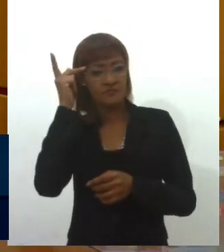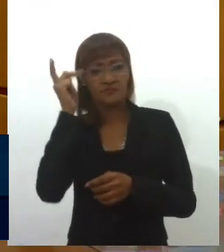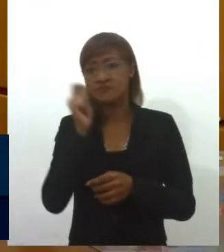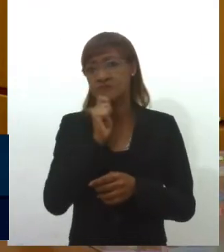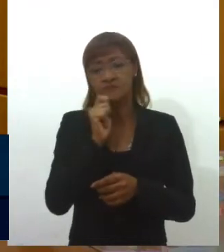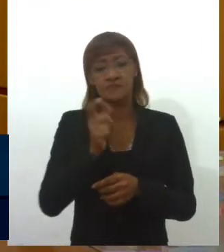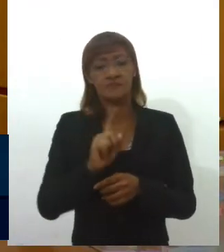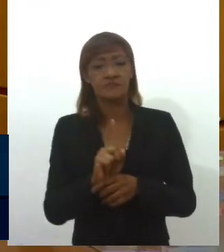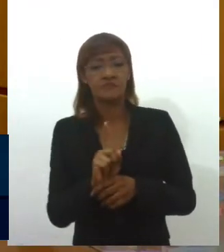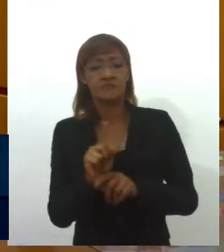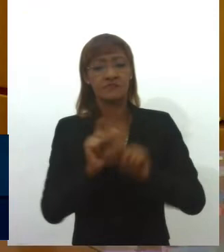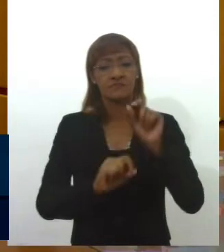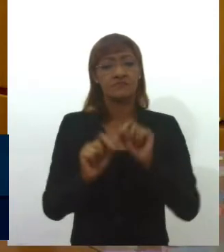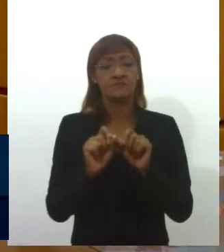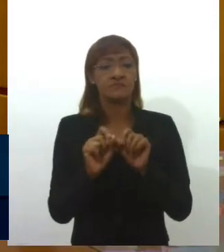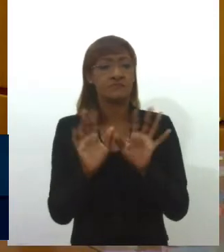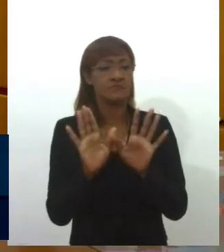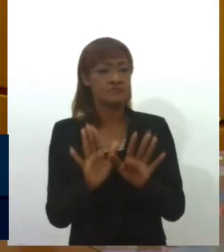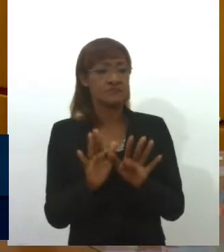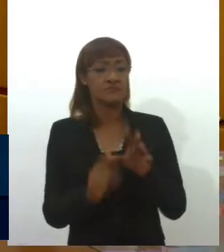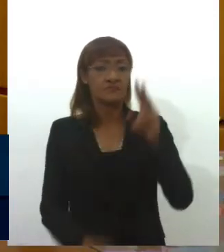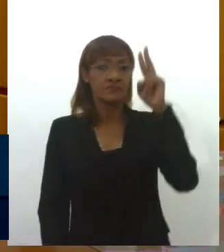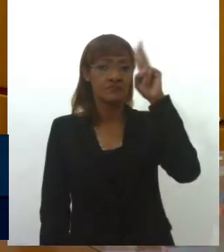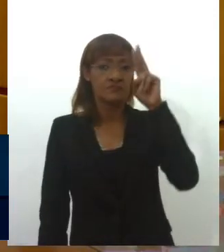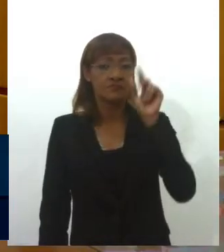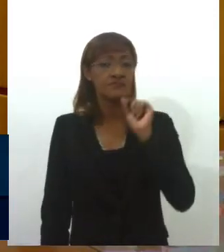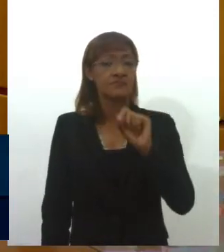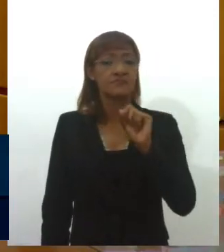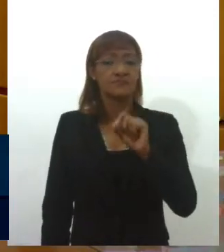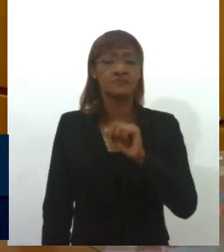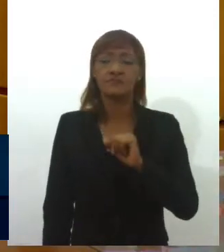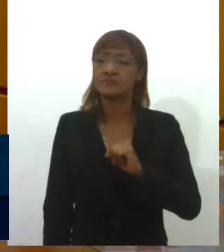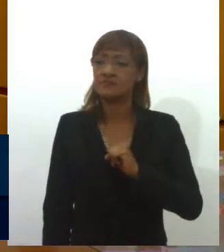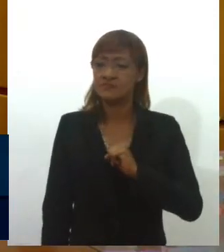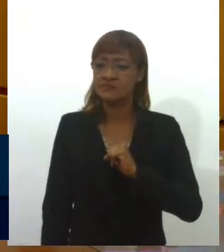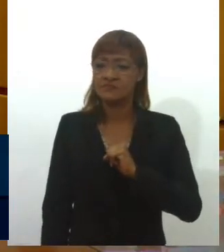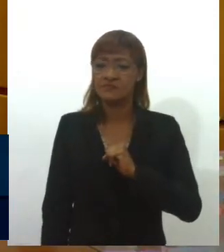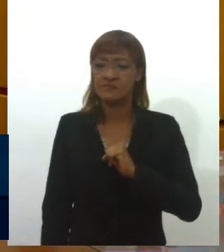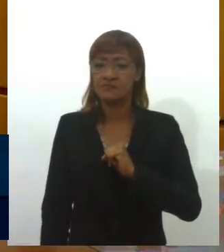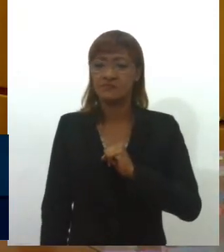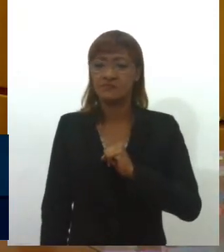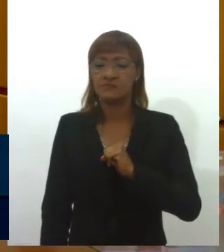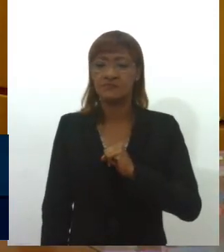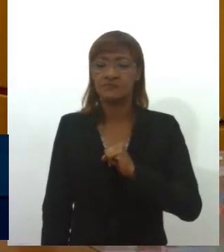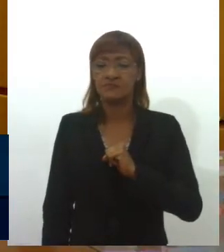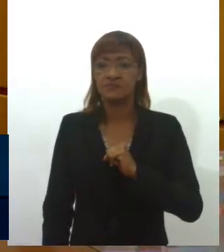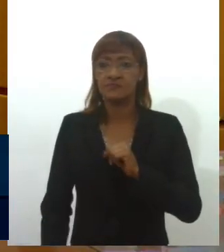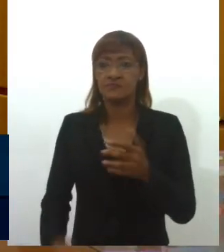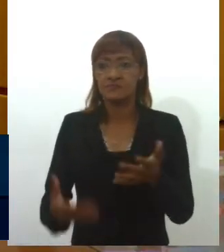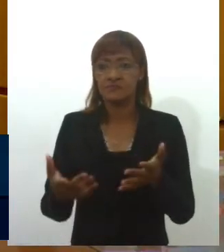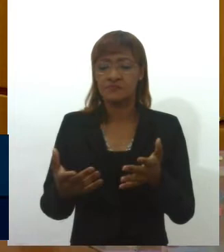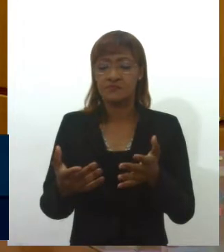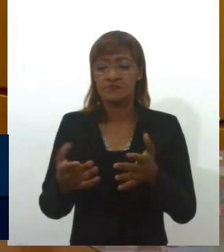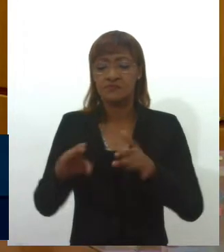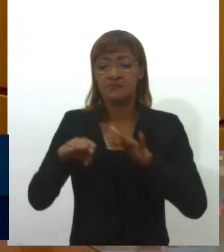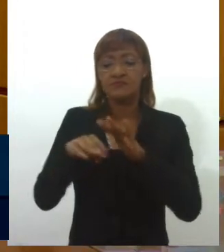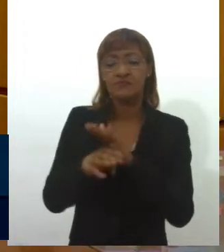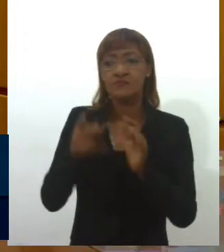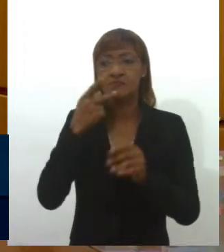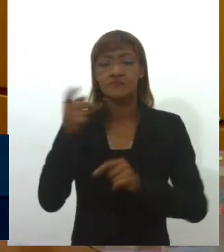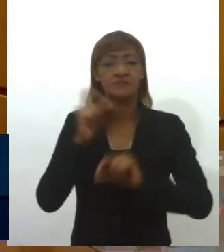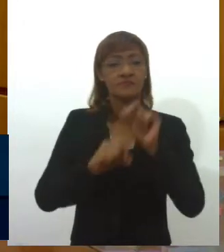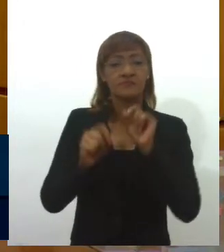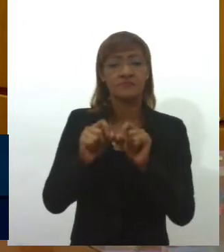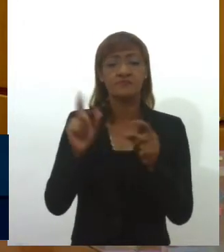a raça ariana que foram perseguidas. Eu quero lembrar que o discurso e a prática nazista também